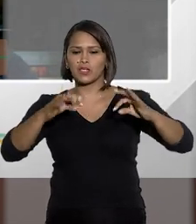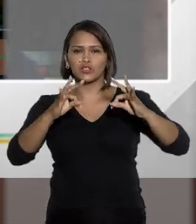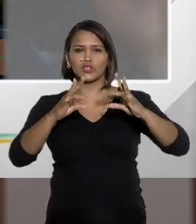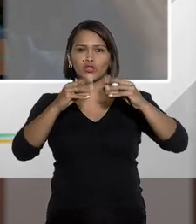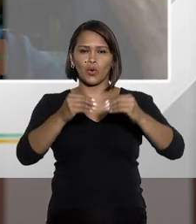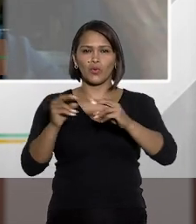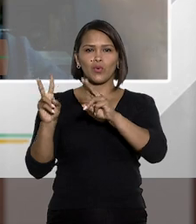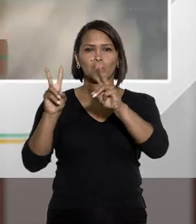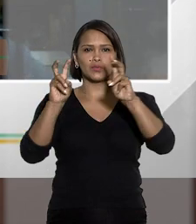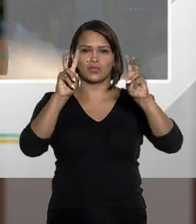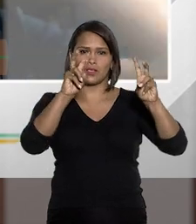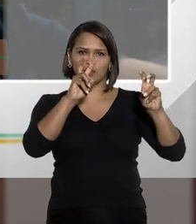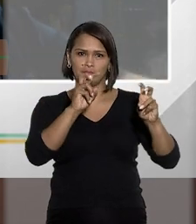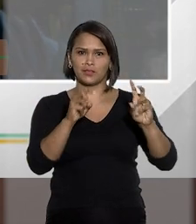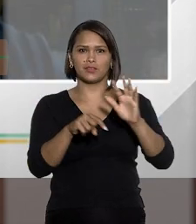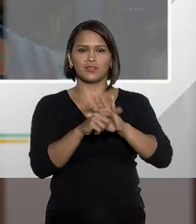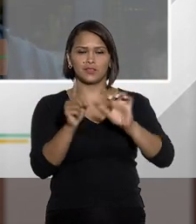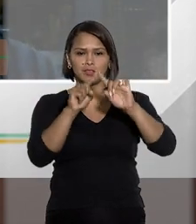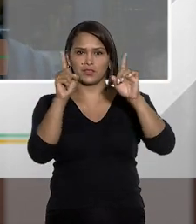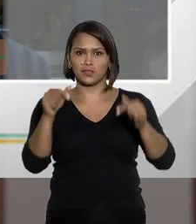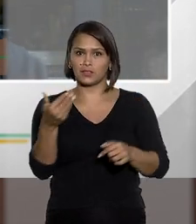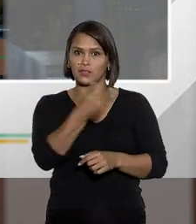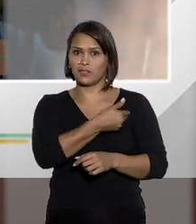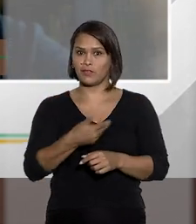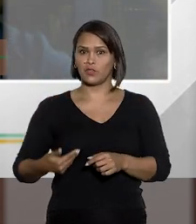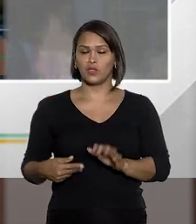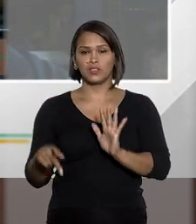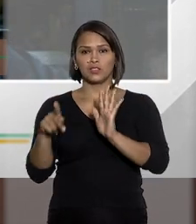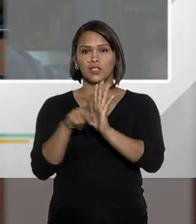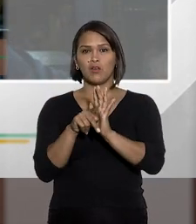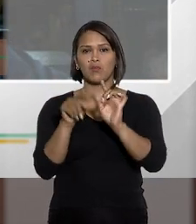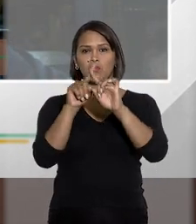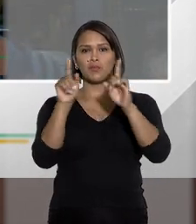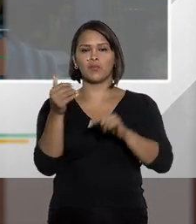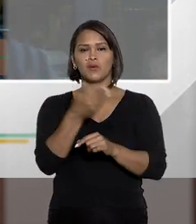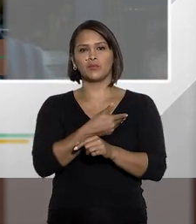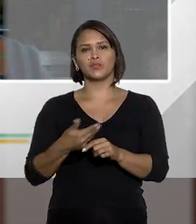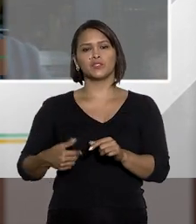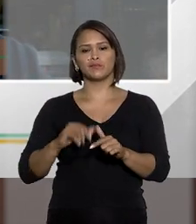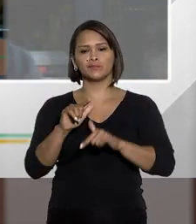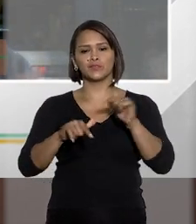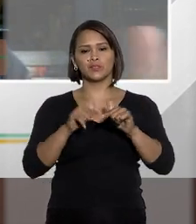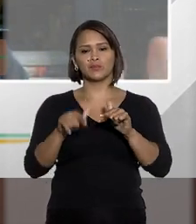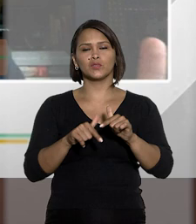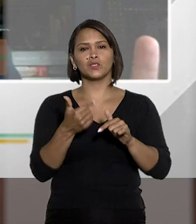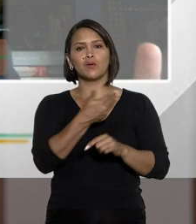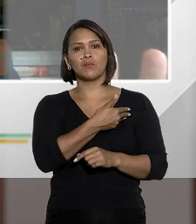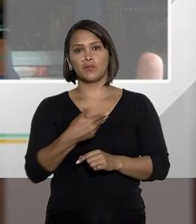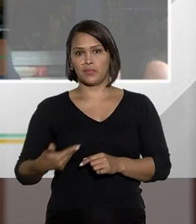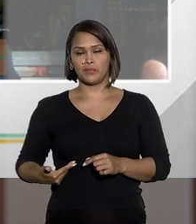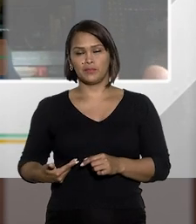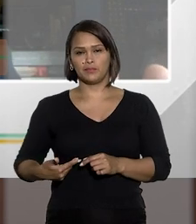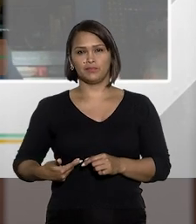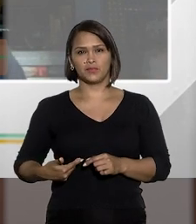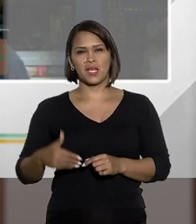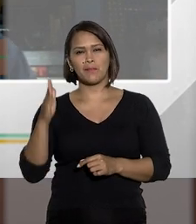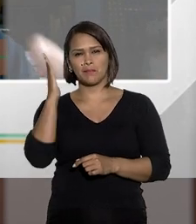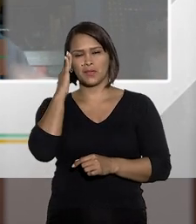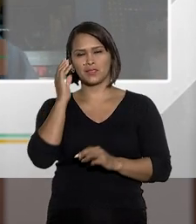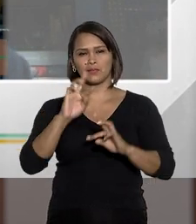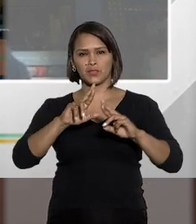abrangendo toda, entre aspas, a casta de servidores e não servidores que estejam no exercício de uma função pública.